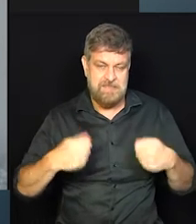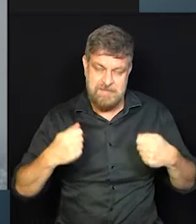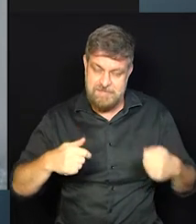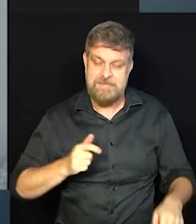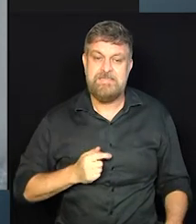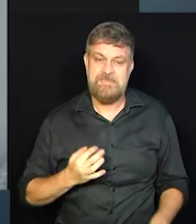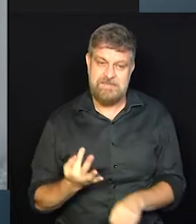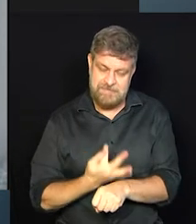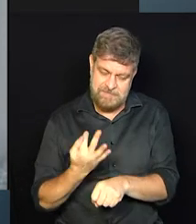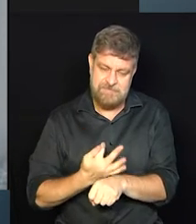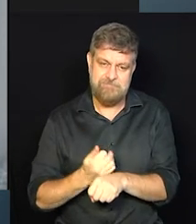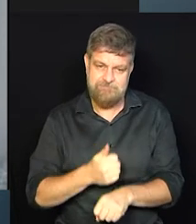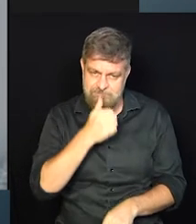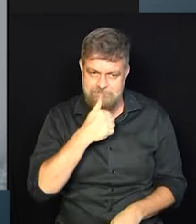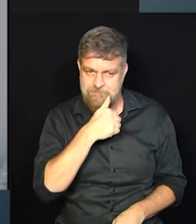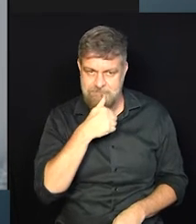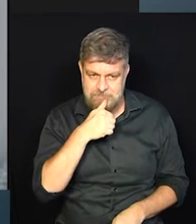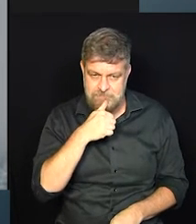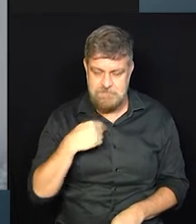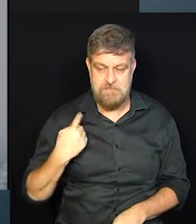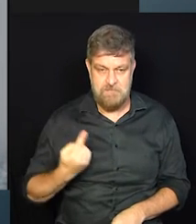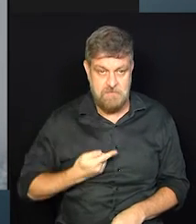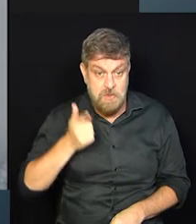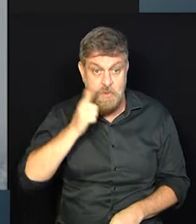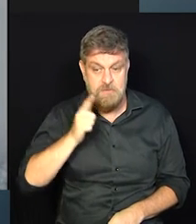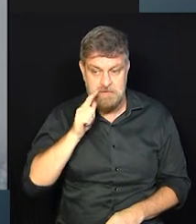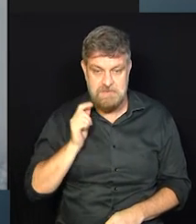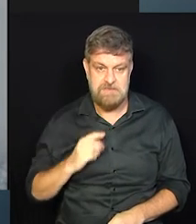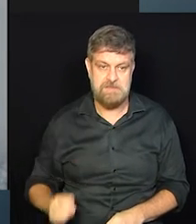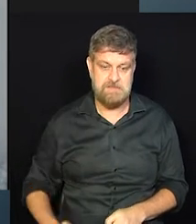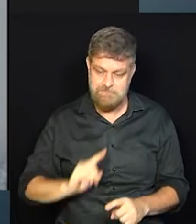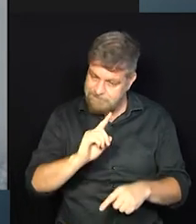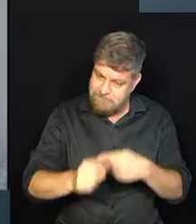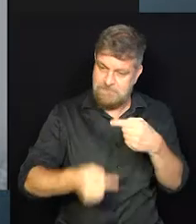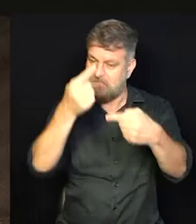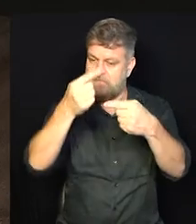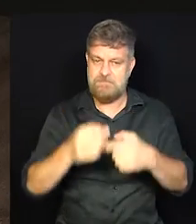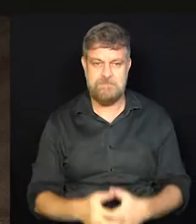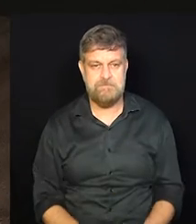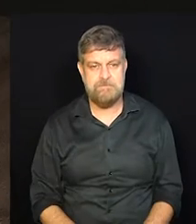que abrir mão um pouquinho, sede daqui, outro sede dali, para a gente chegar num consenso, né?